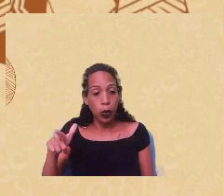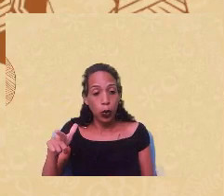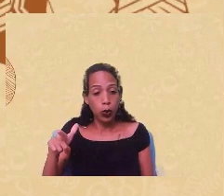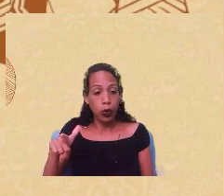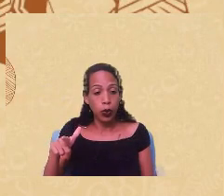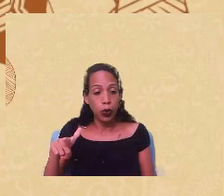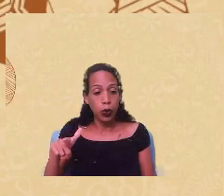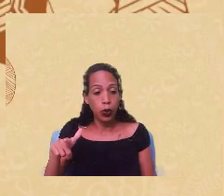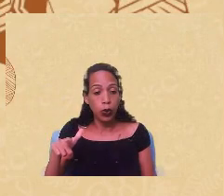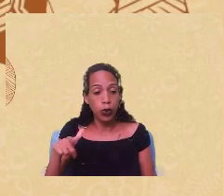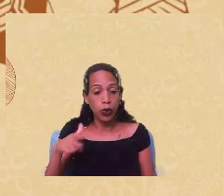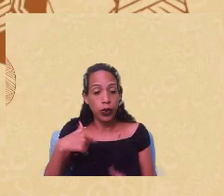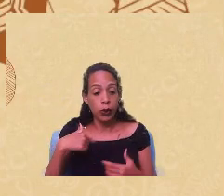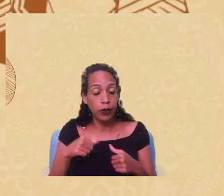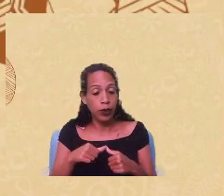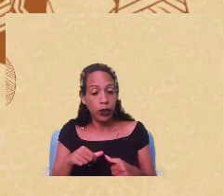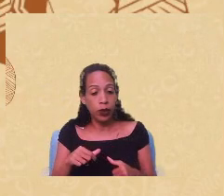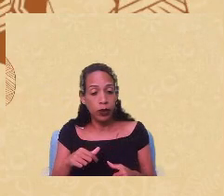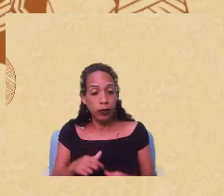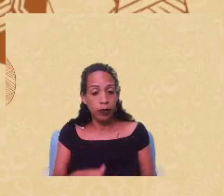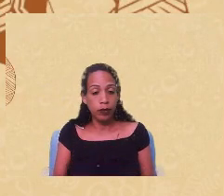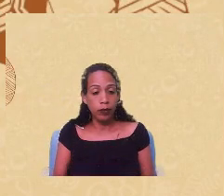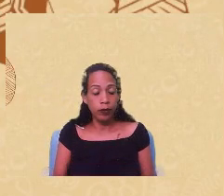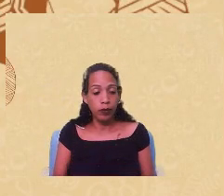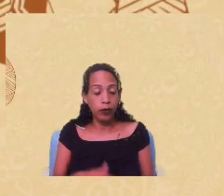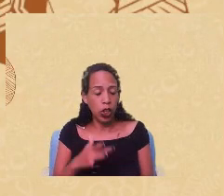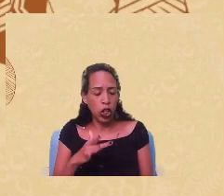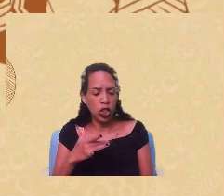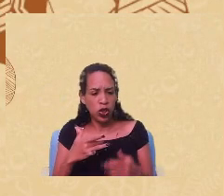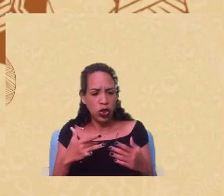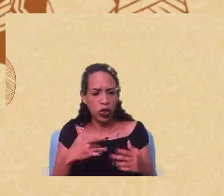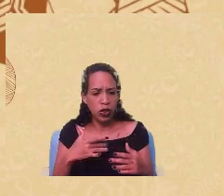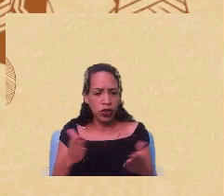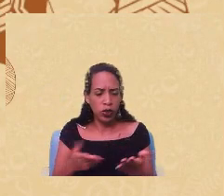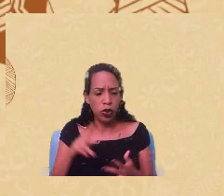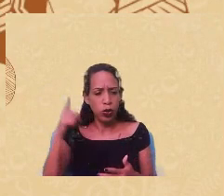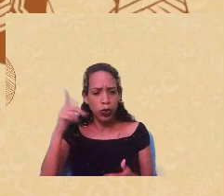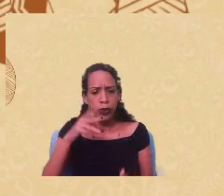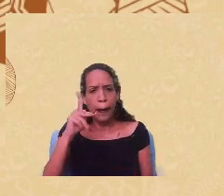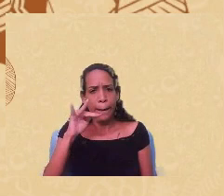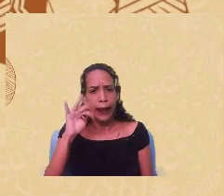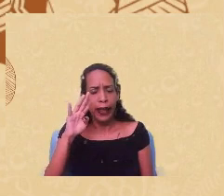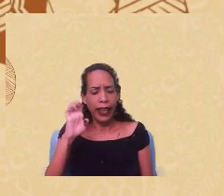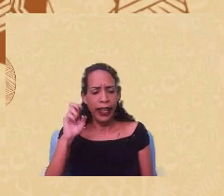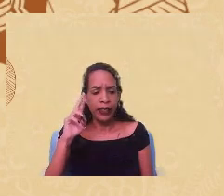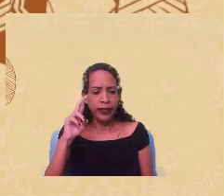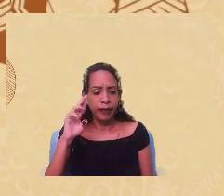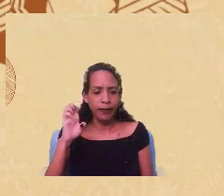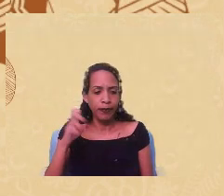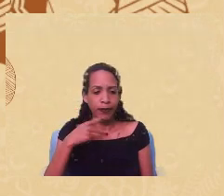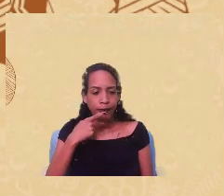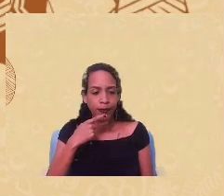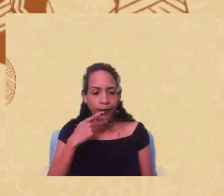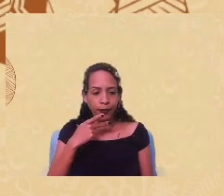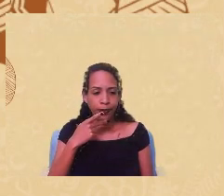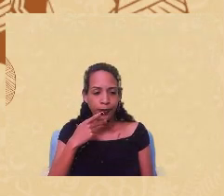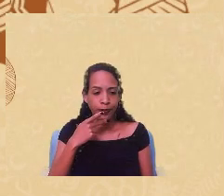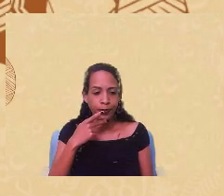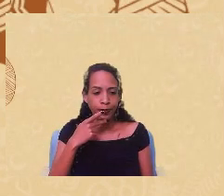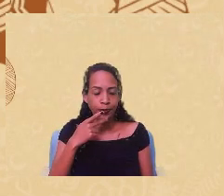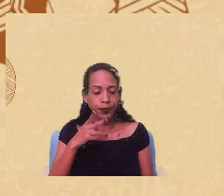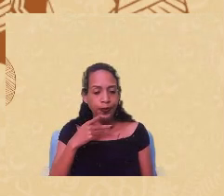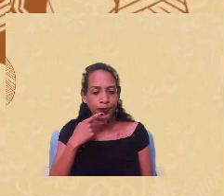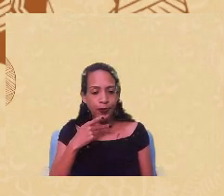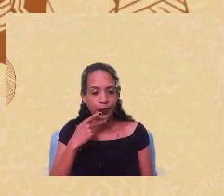eu fiquei tocada com o que o Pierre trouxe do texto da Cida Bento ele fala